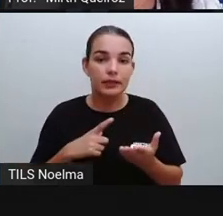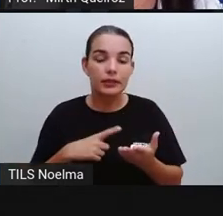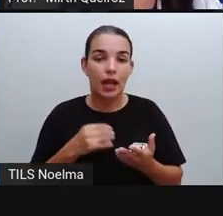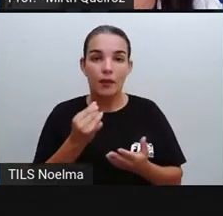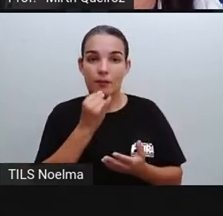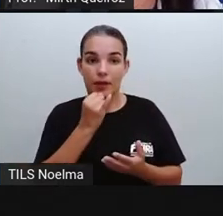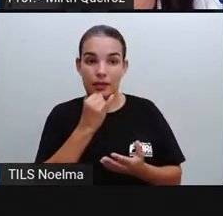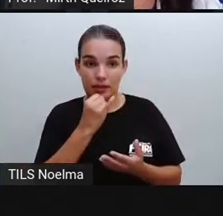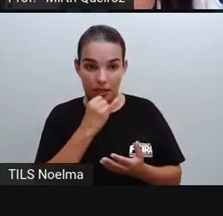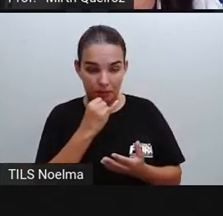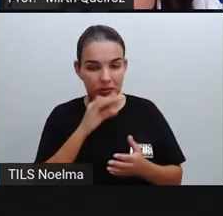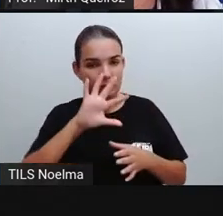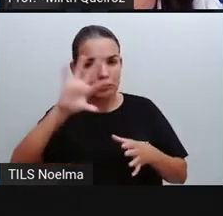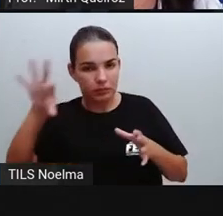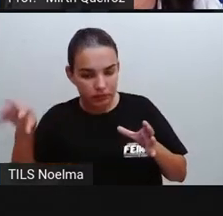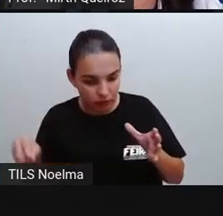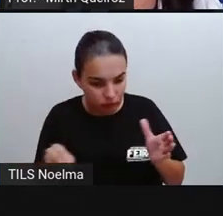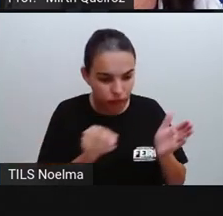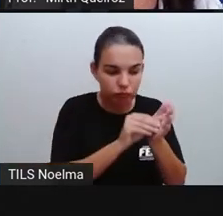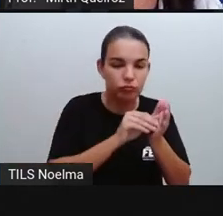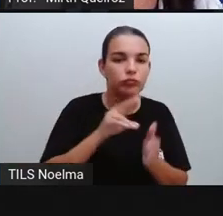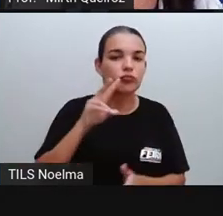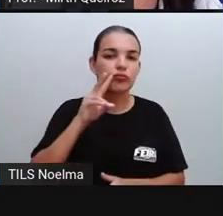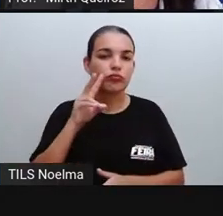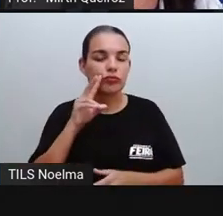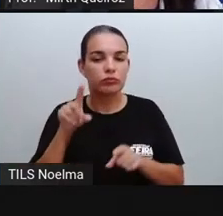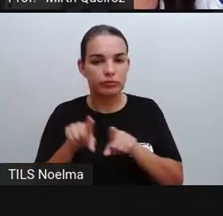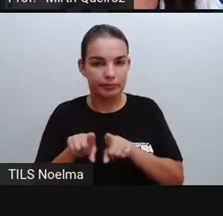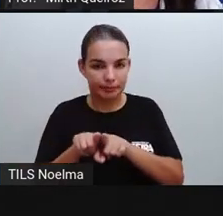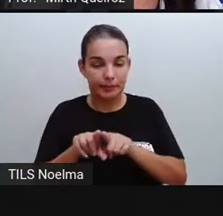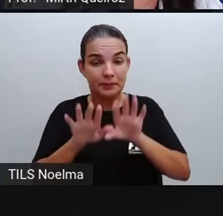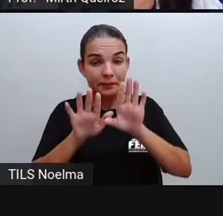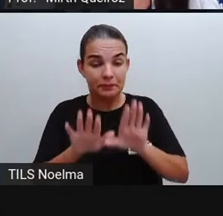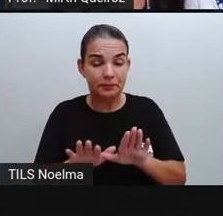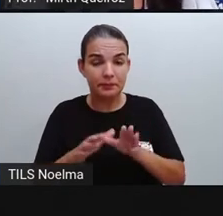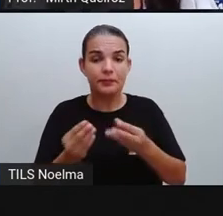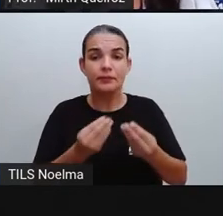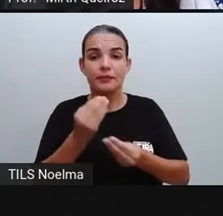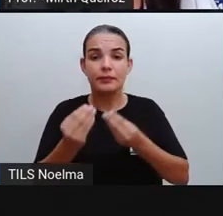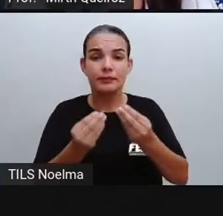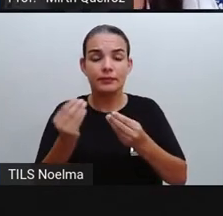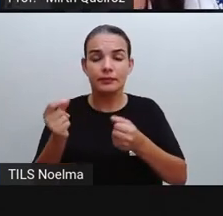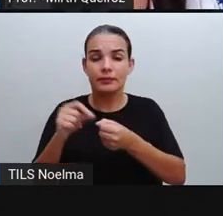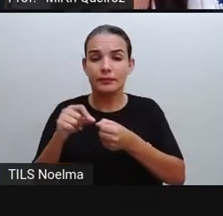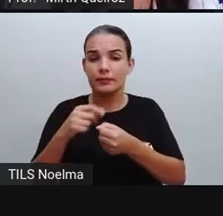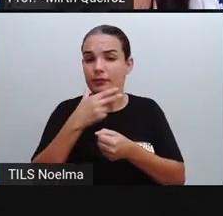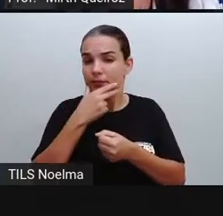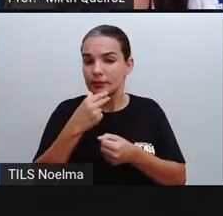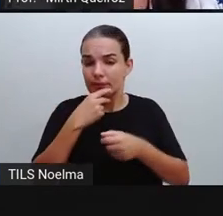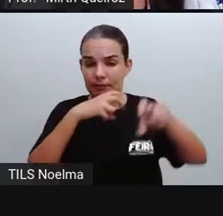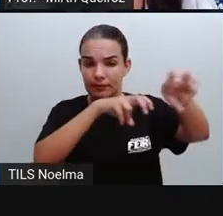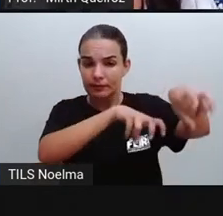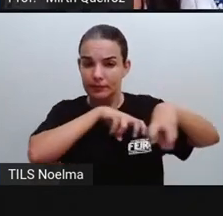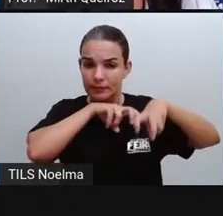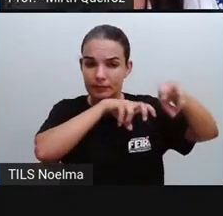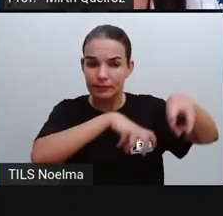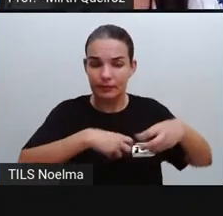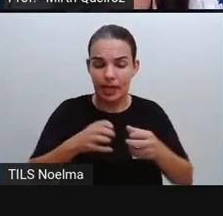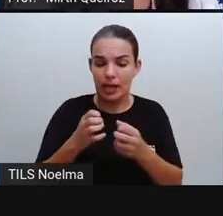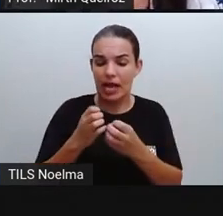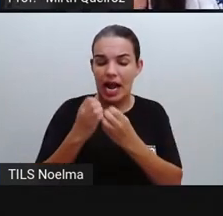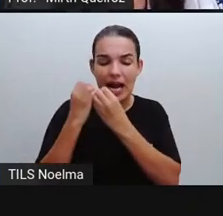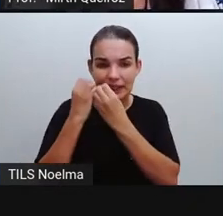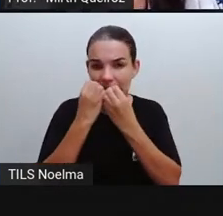faz parte também do vegetal, né? Mas é cultivado pelo homem, que é o caso das lavouras de milho,